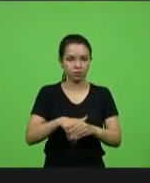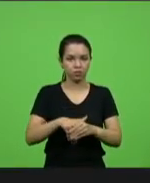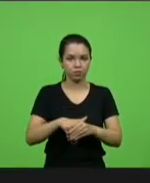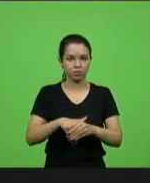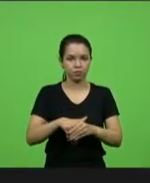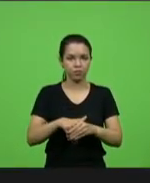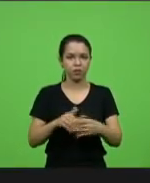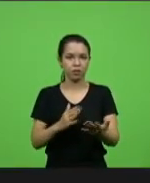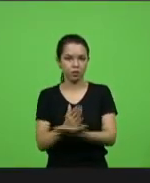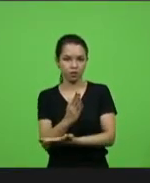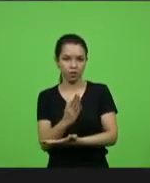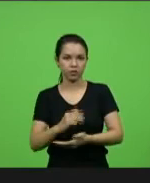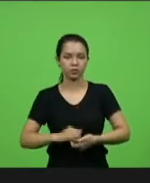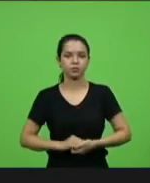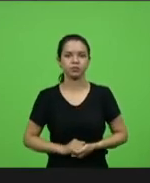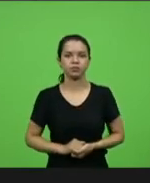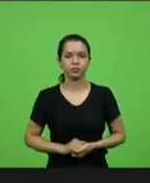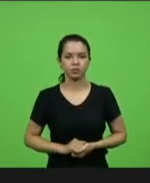aprovado.